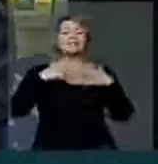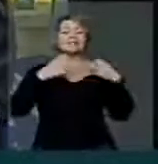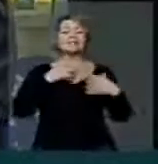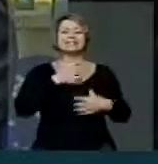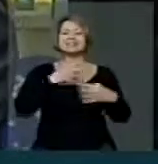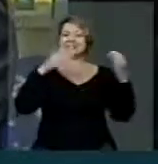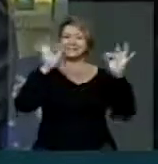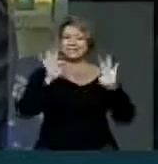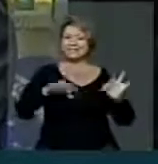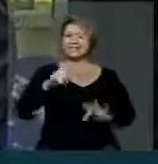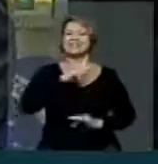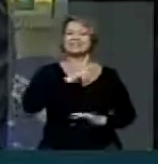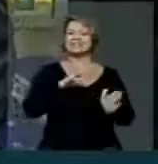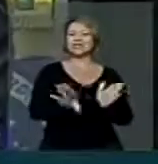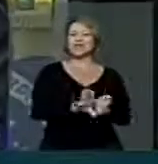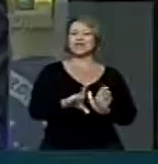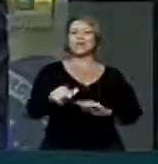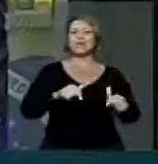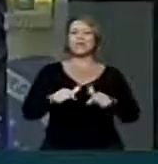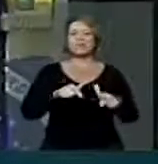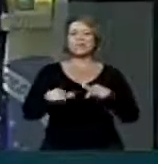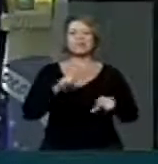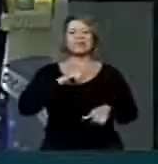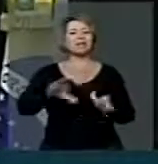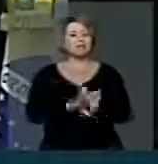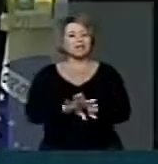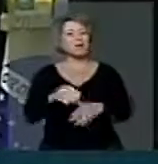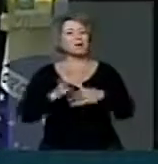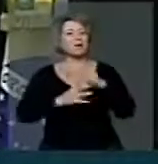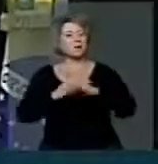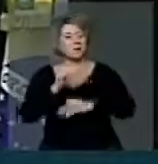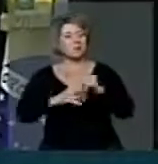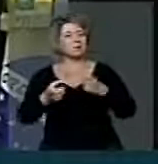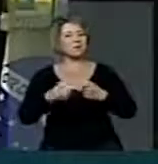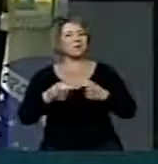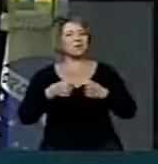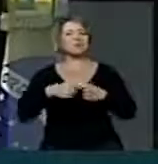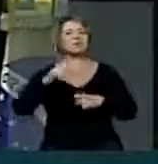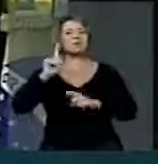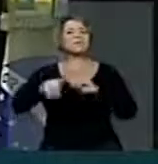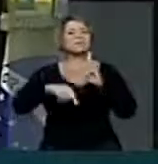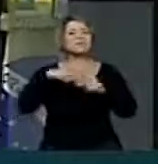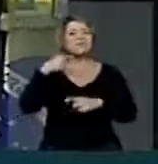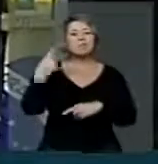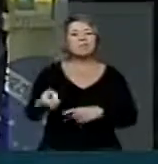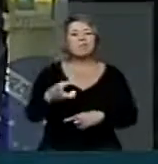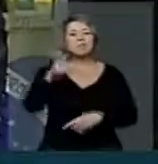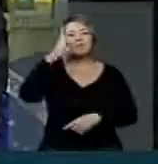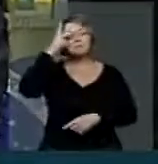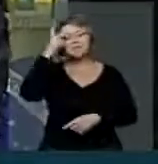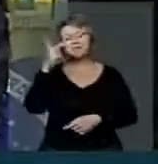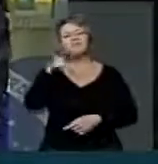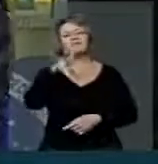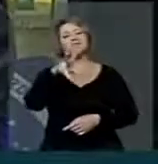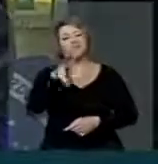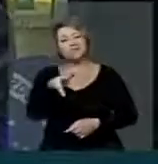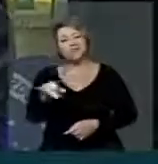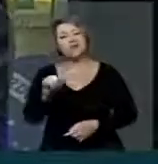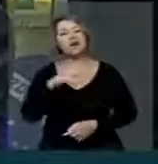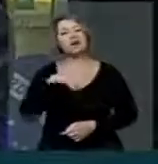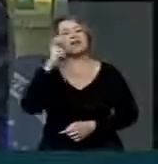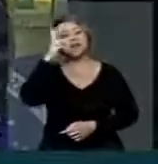momento vão aprimorar. E num segundo momento, cada um dos que estão aqui se